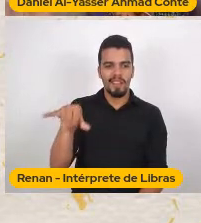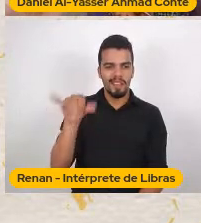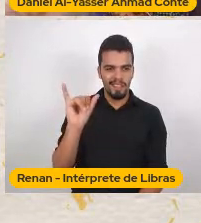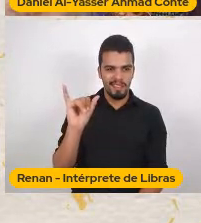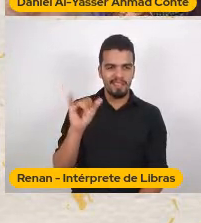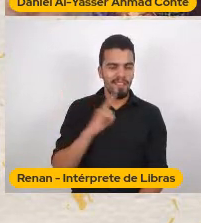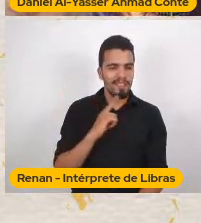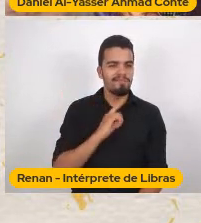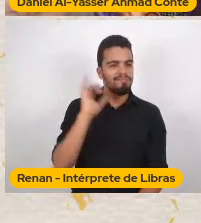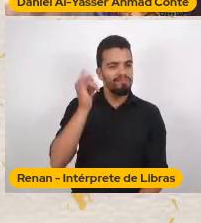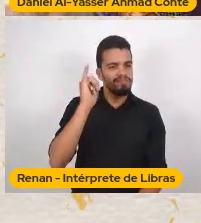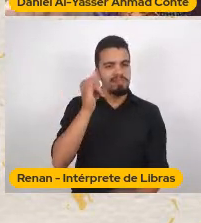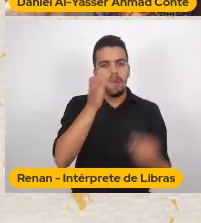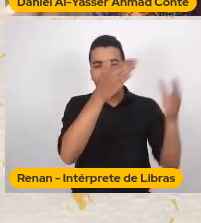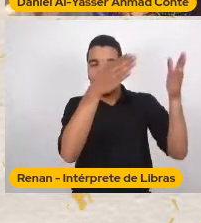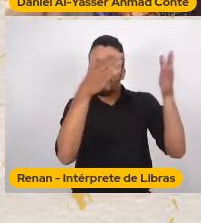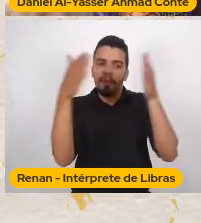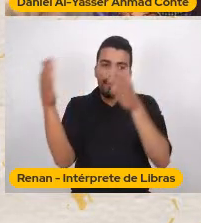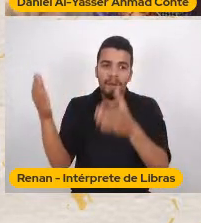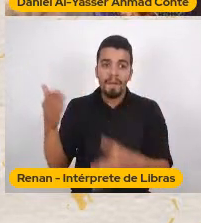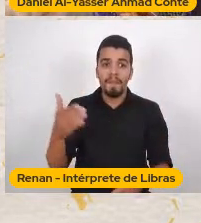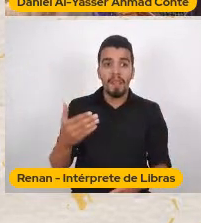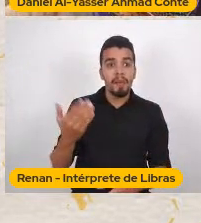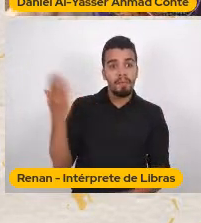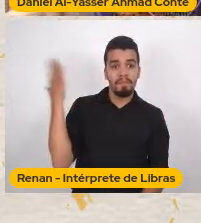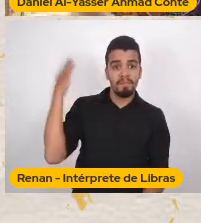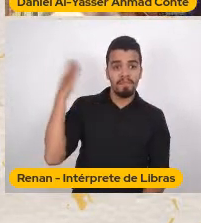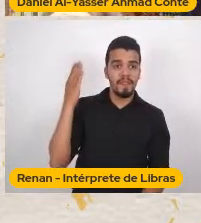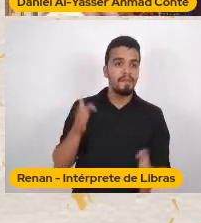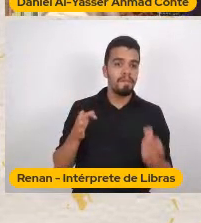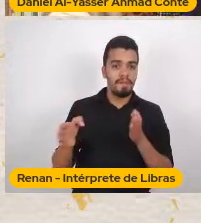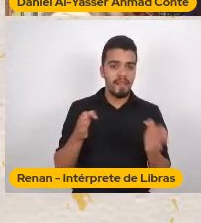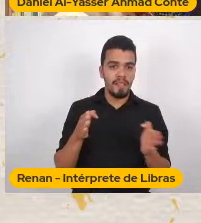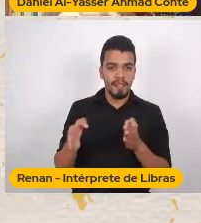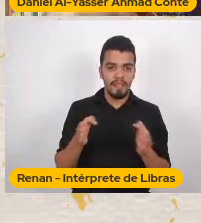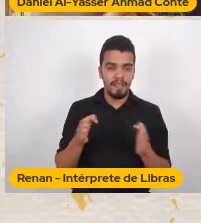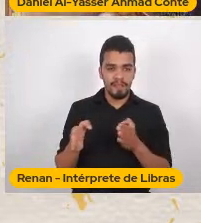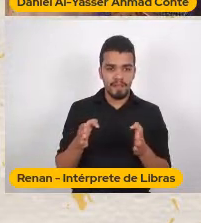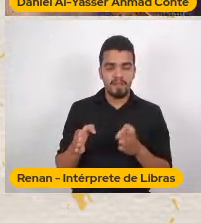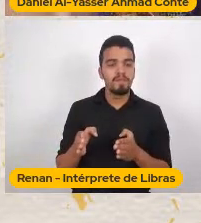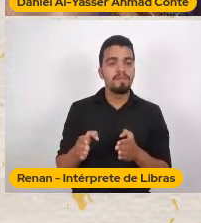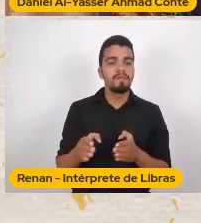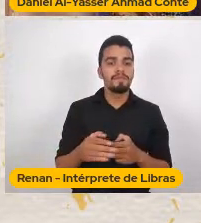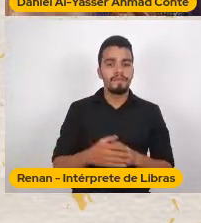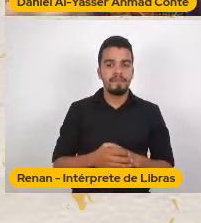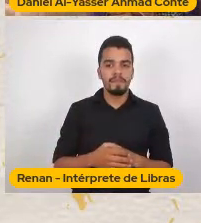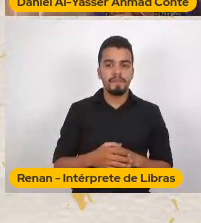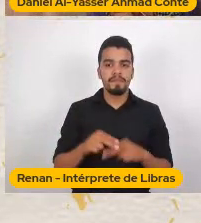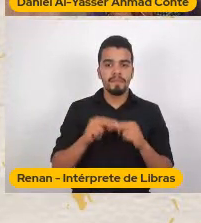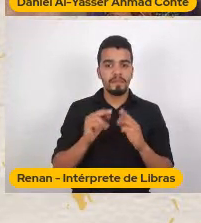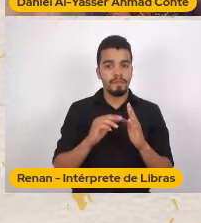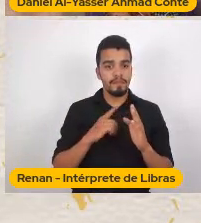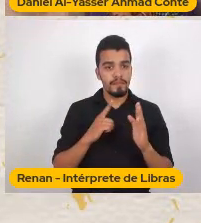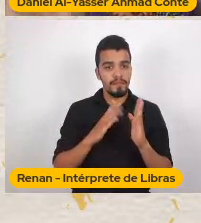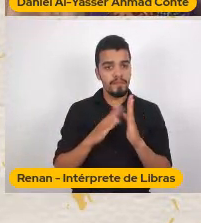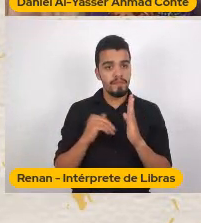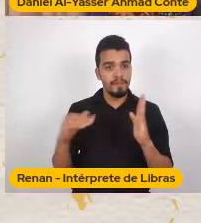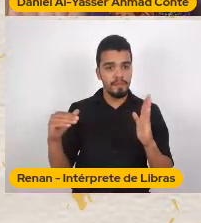Naturalista Naturalista Da literatura brasileira Da estética Bem escrita